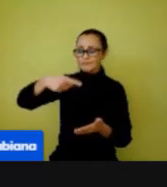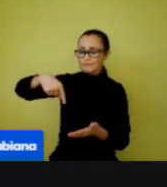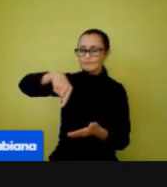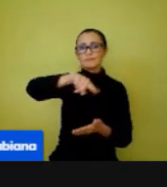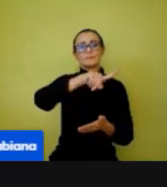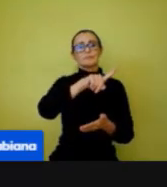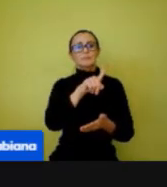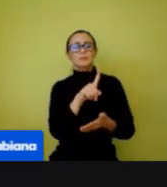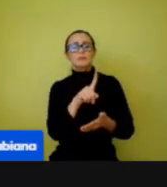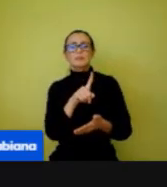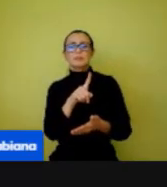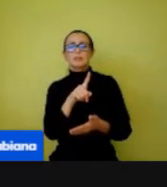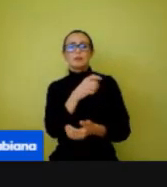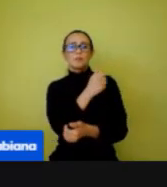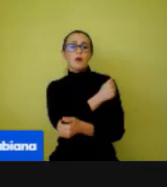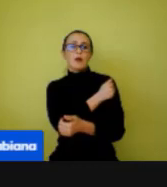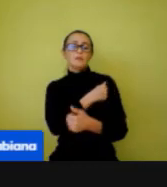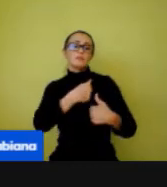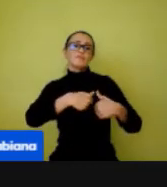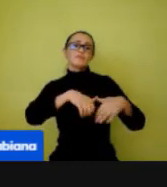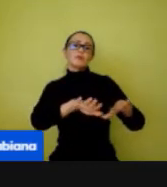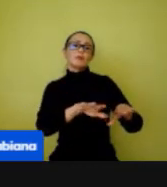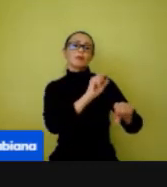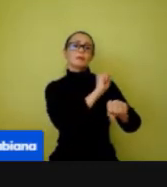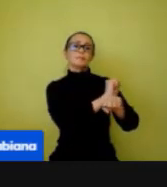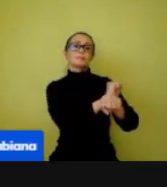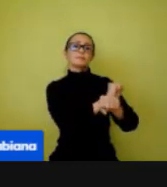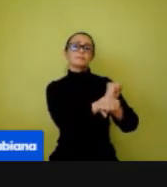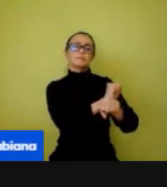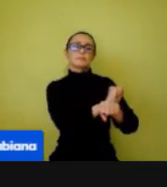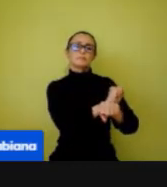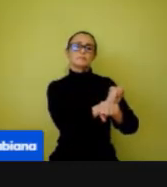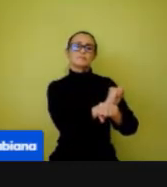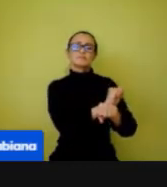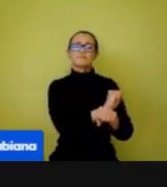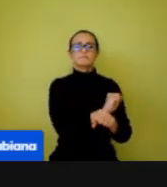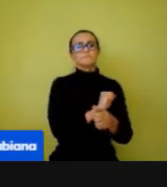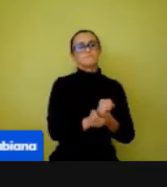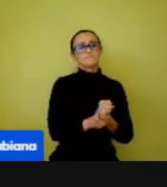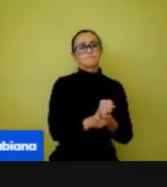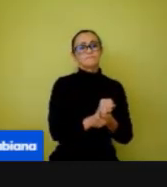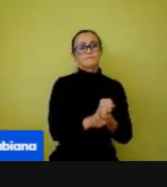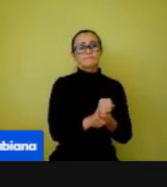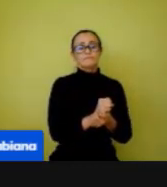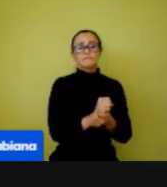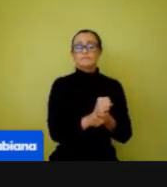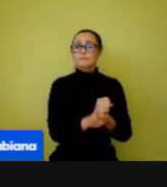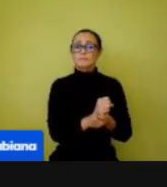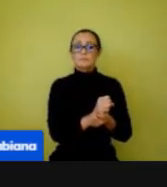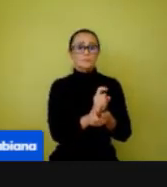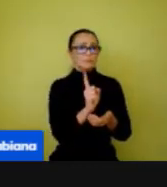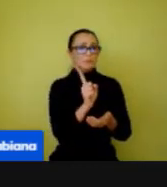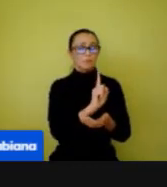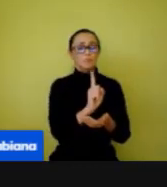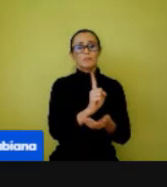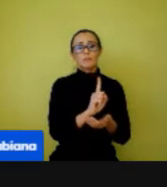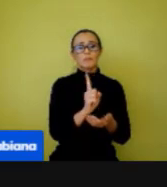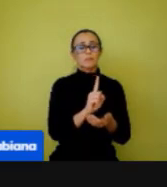prova, terminou uma avaliação, fica lá na quadra esperando. Neste momento não pode ter